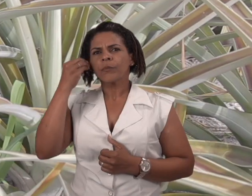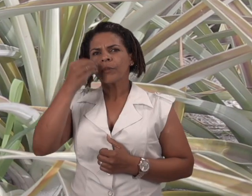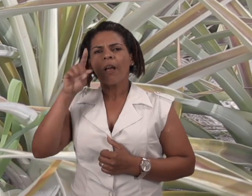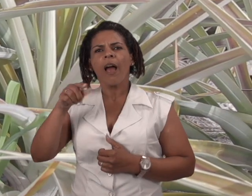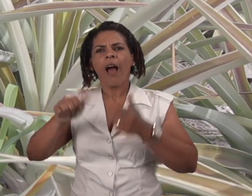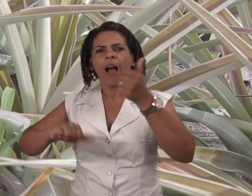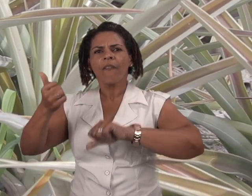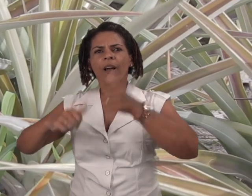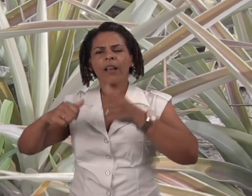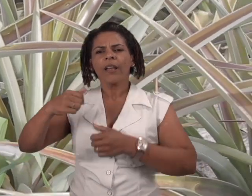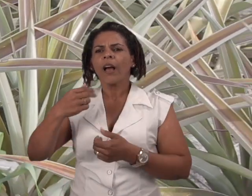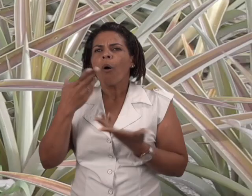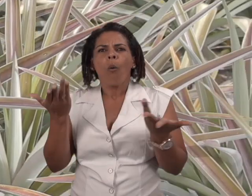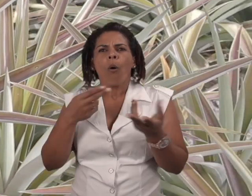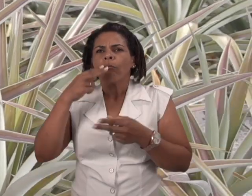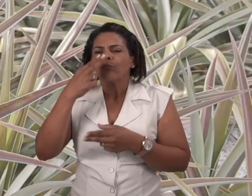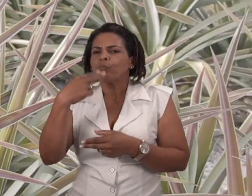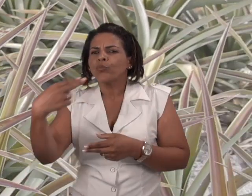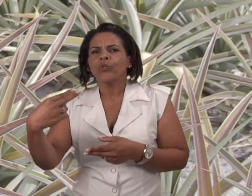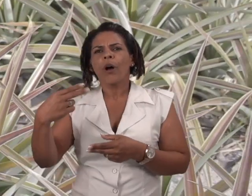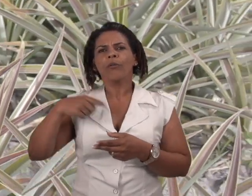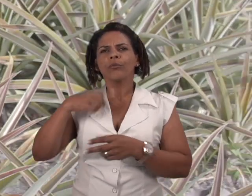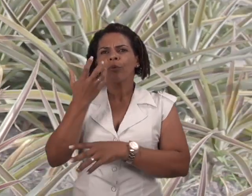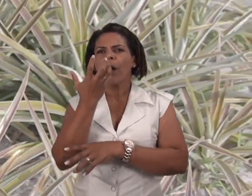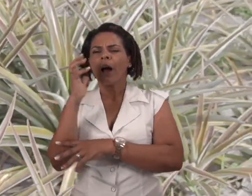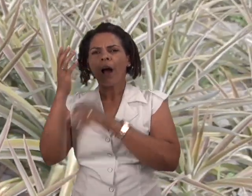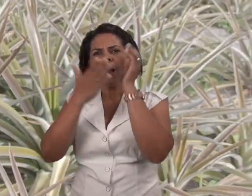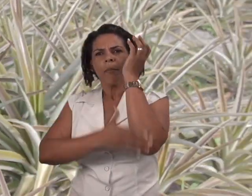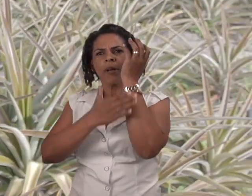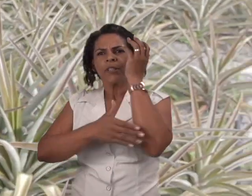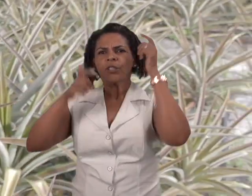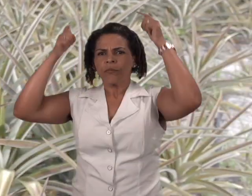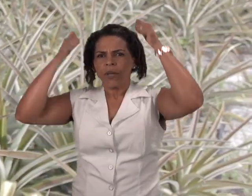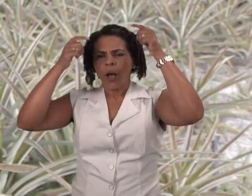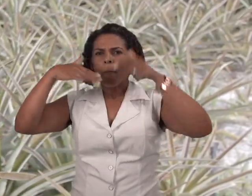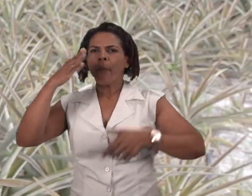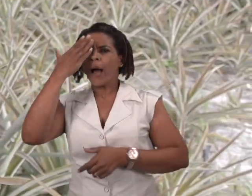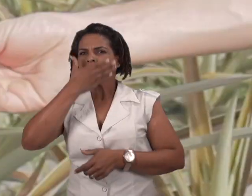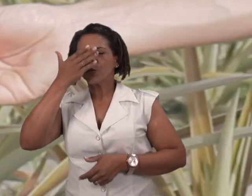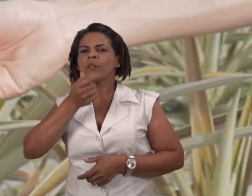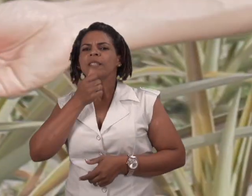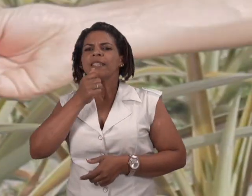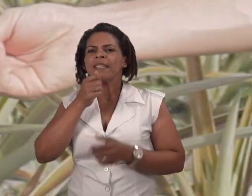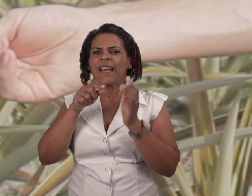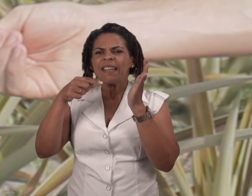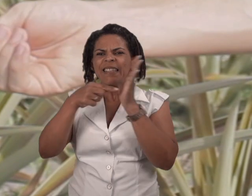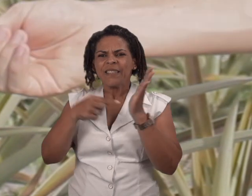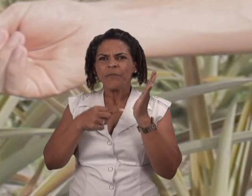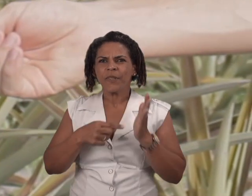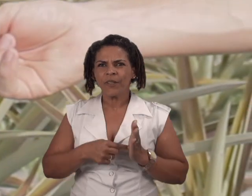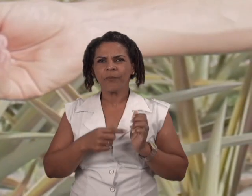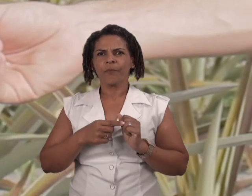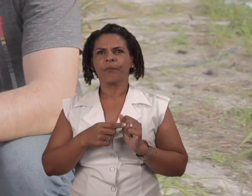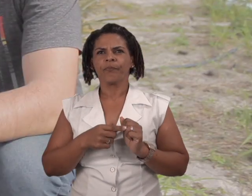Outro experimento é o que avalia a nutrição de uma lavoura de abacaxi imperial, uma variedade mais doce e sem espinhos